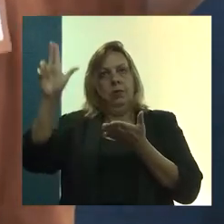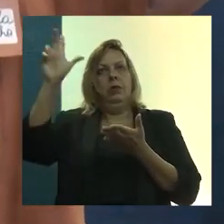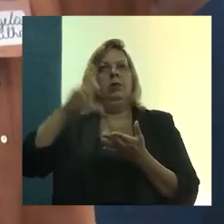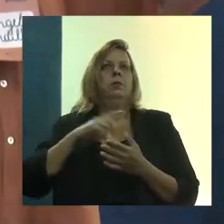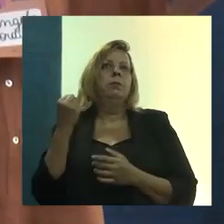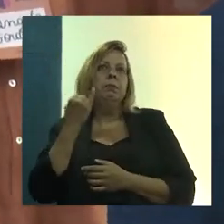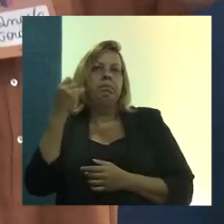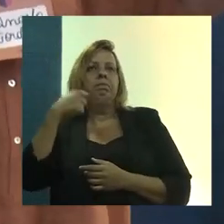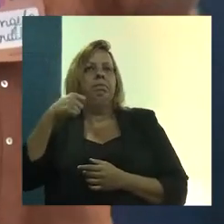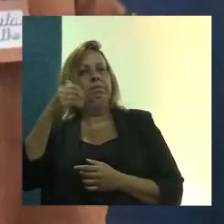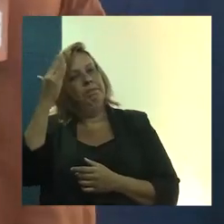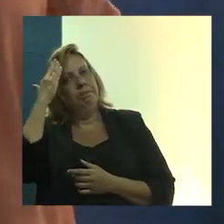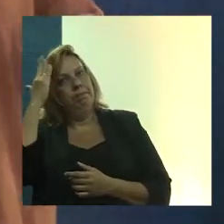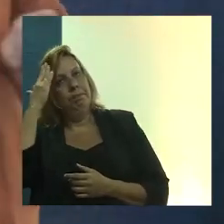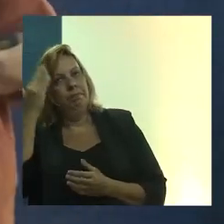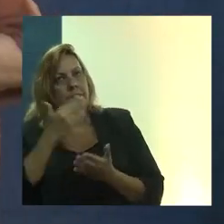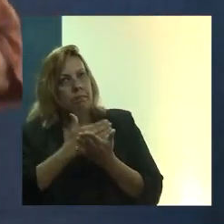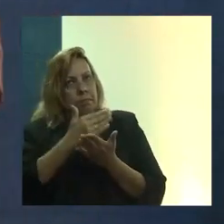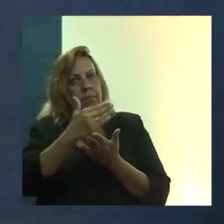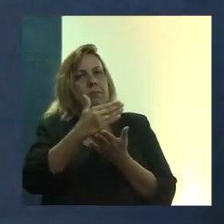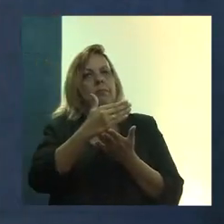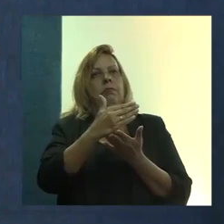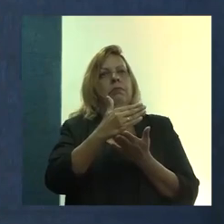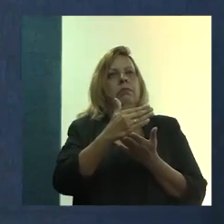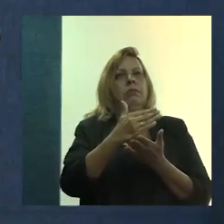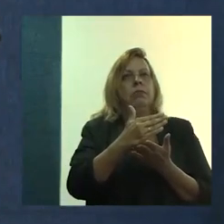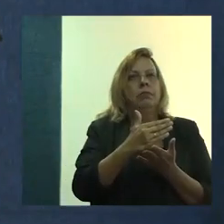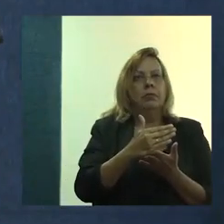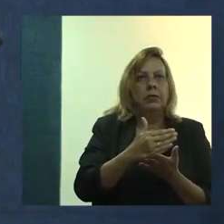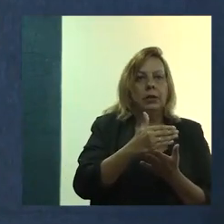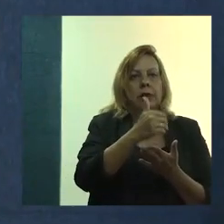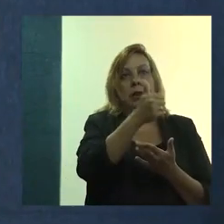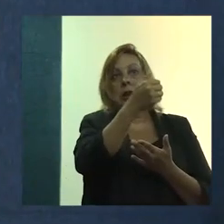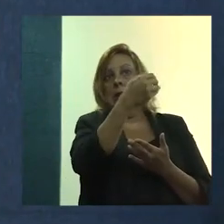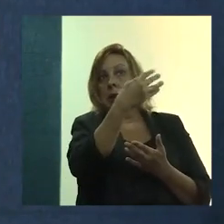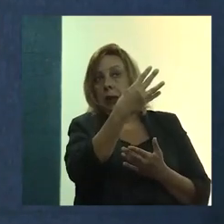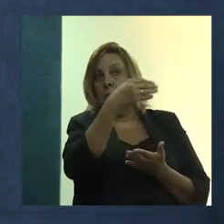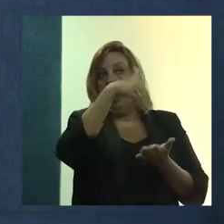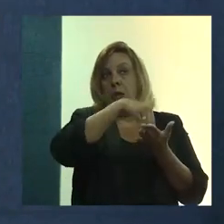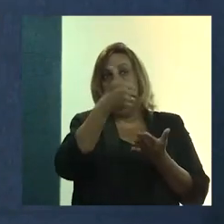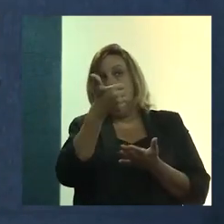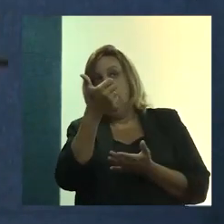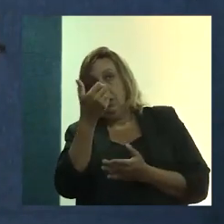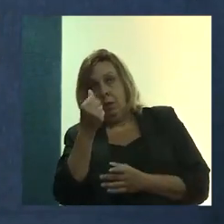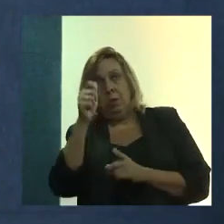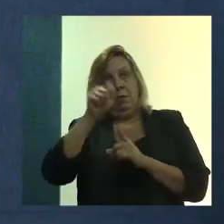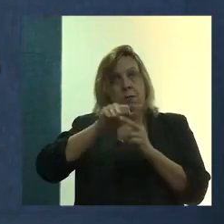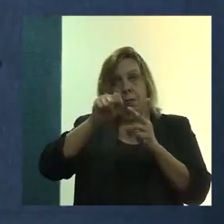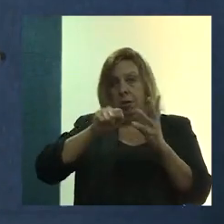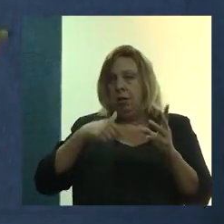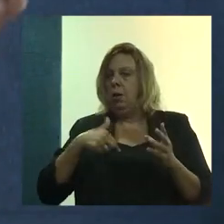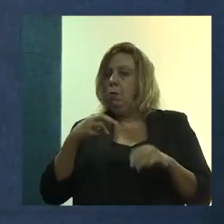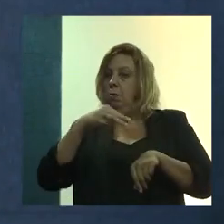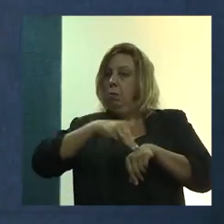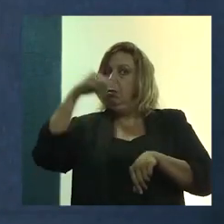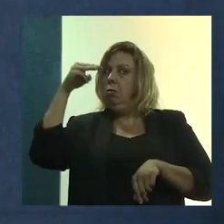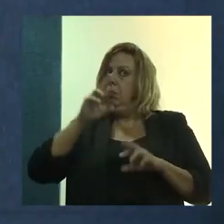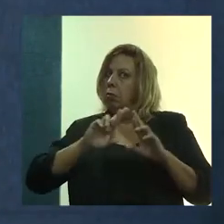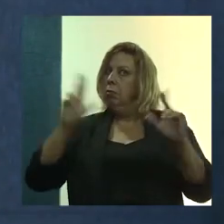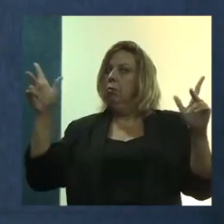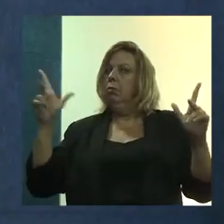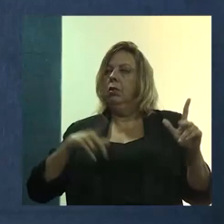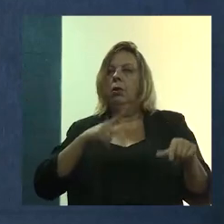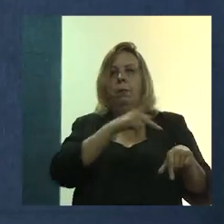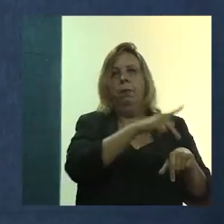importante saber isso. A princípio, isso funcionaria de 14 a 16 meses, não é um mestrado, é uma especialização.